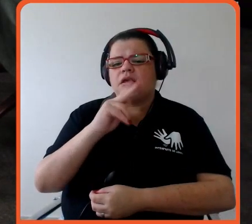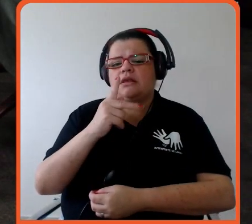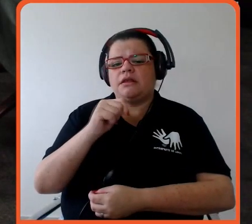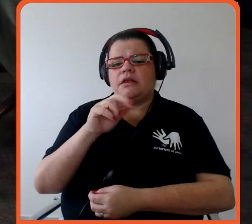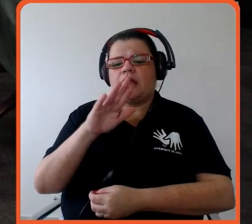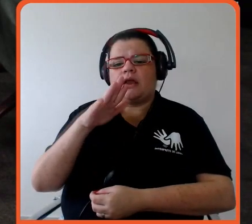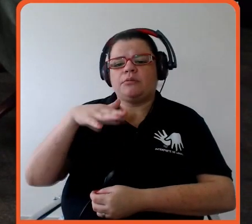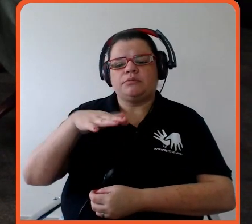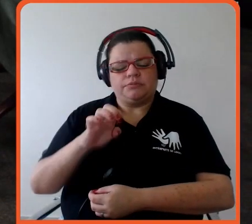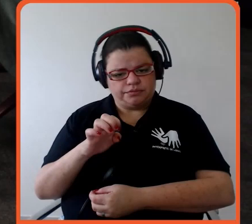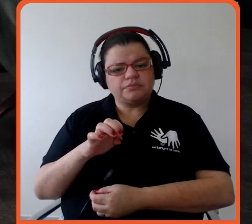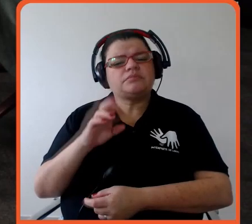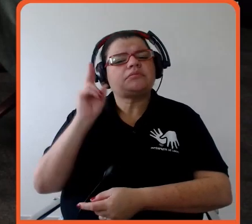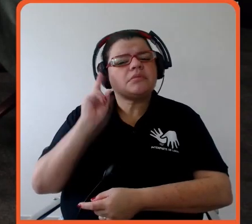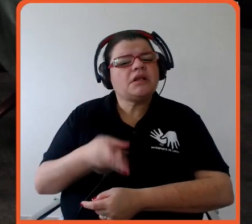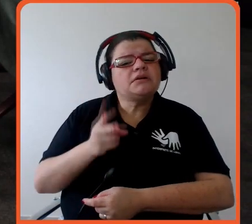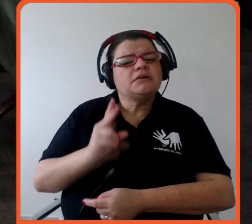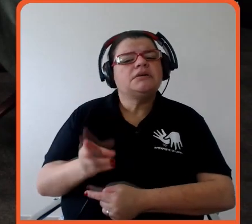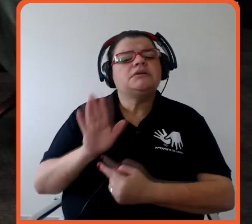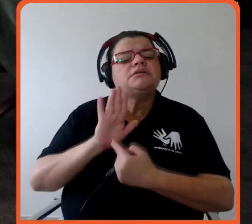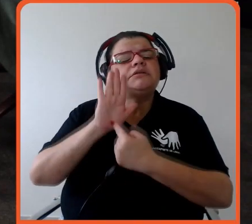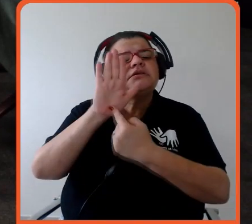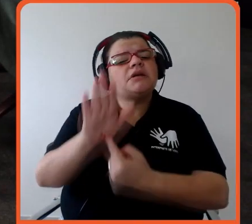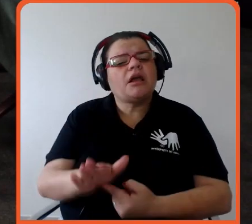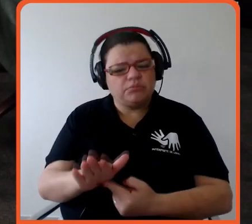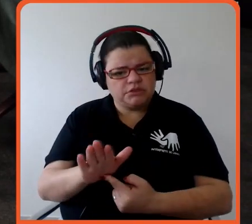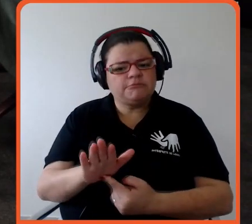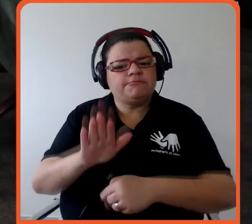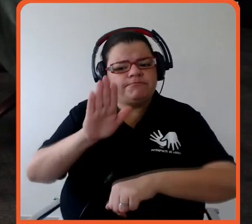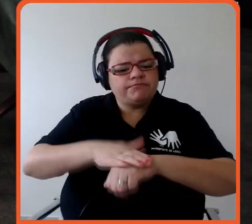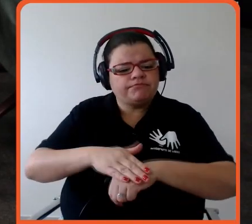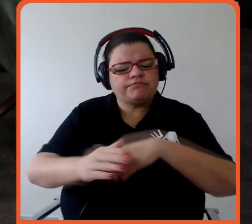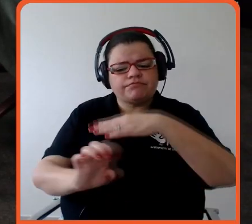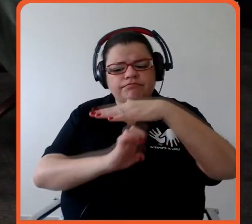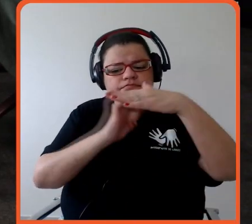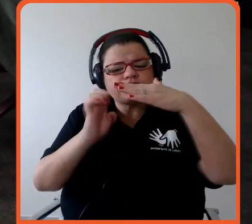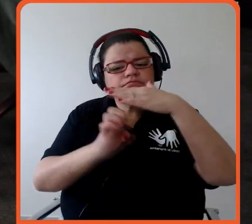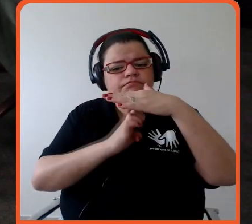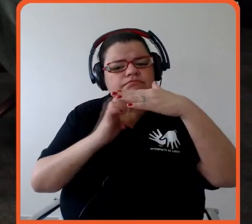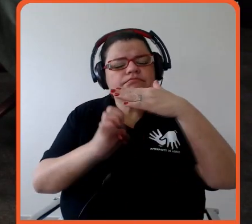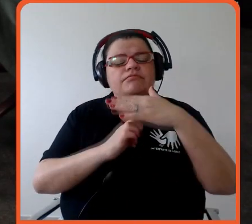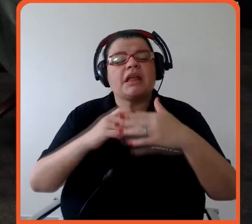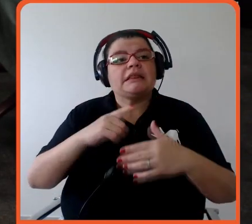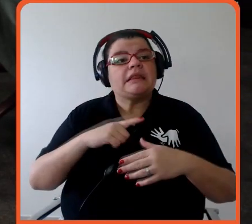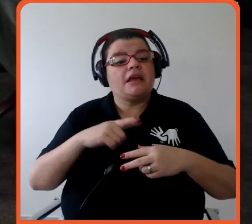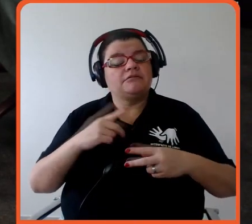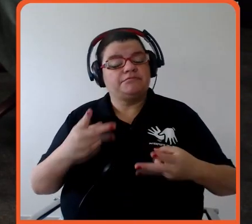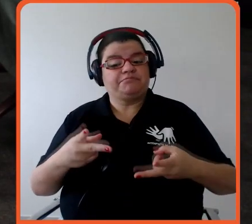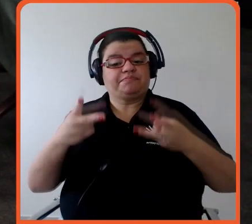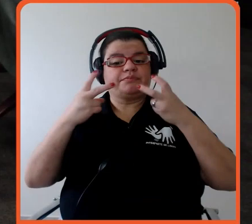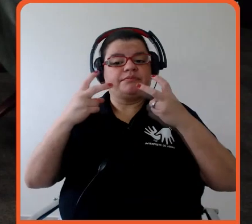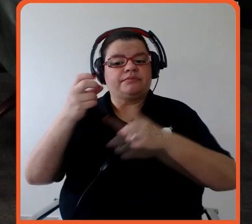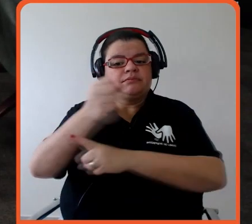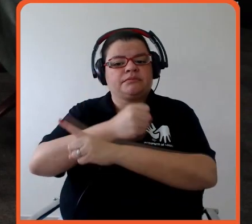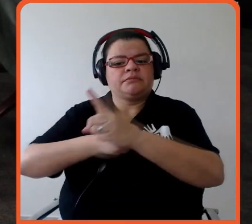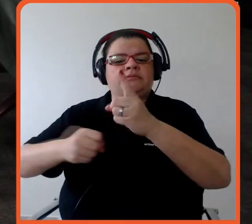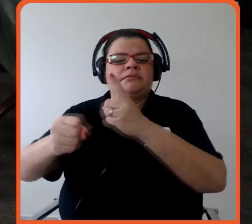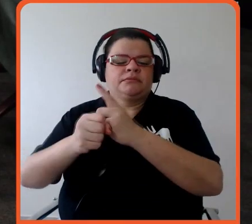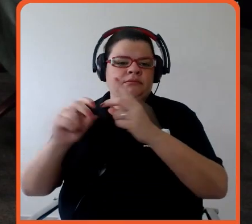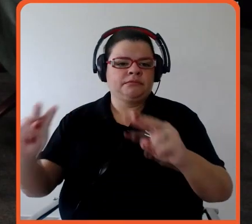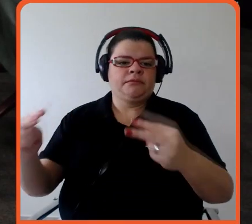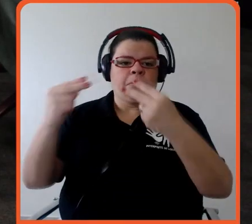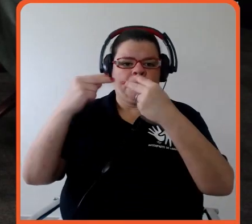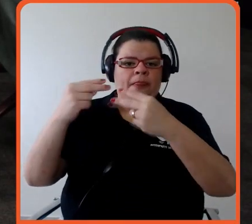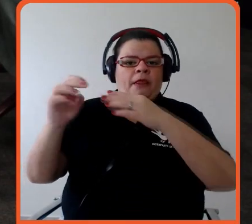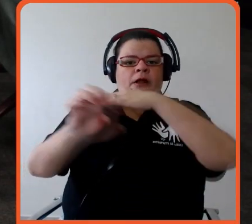barônio da confiança da Edma, que mostra que tem uma expectativa muito grande da sociedade para que as empresas não só agem